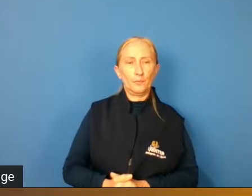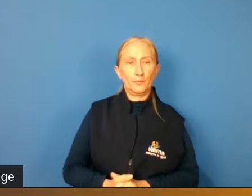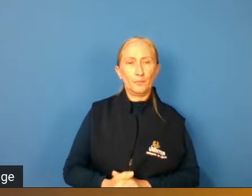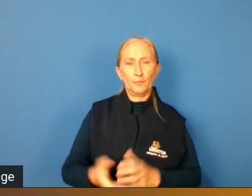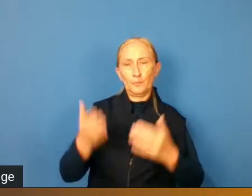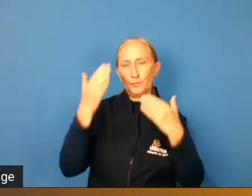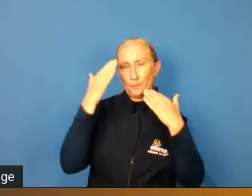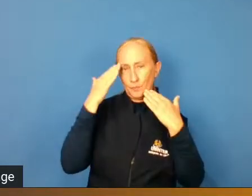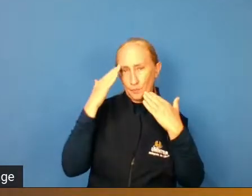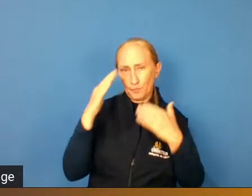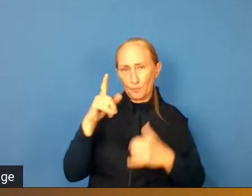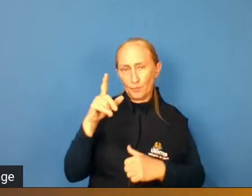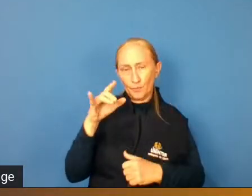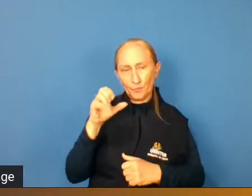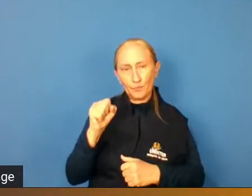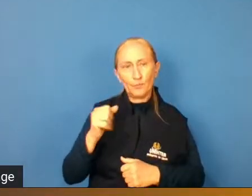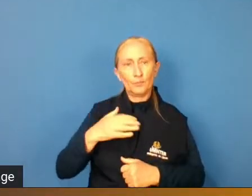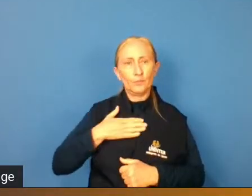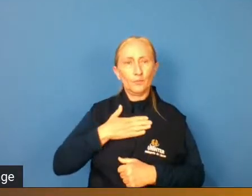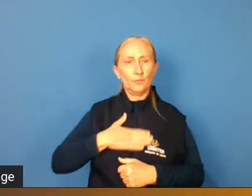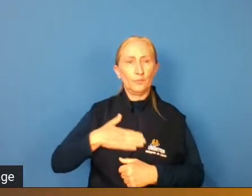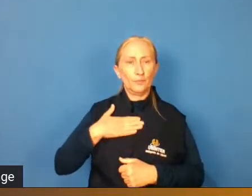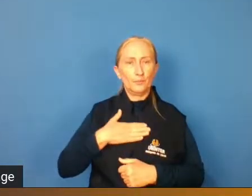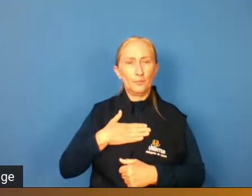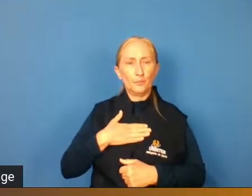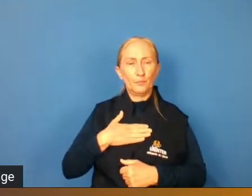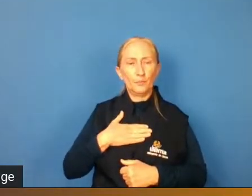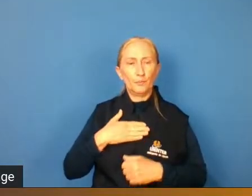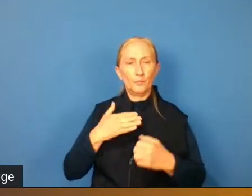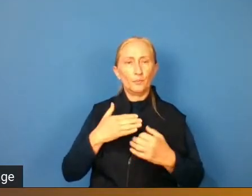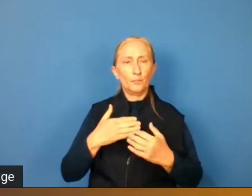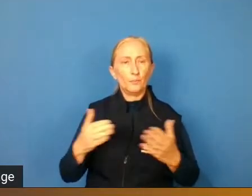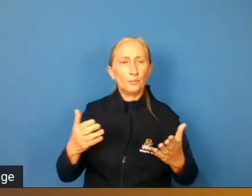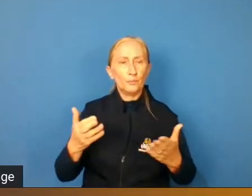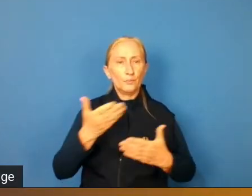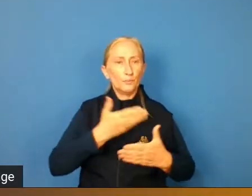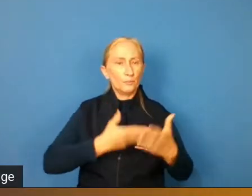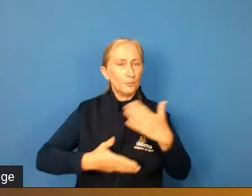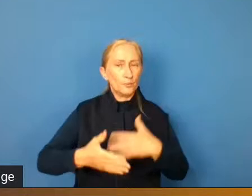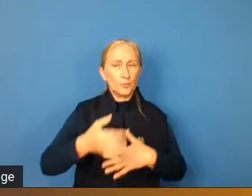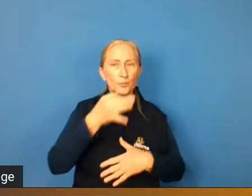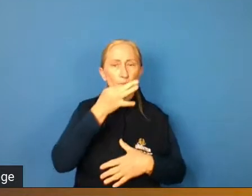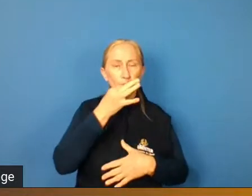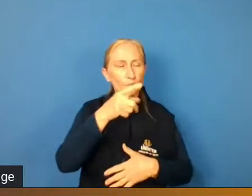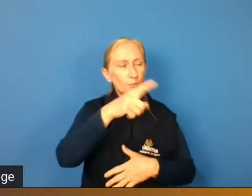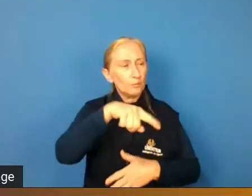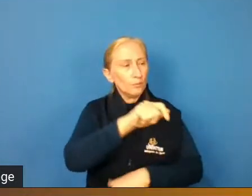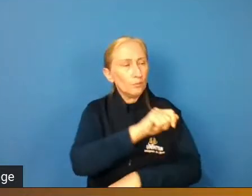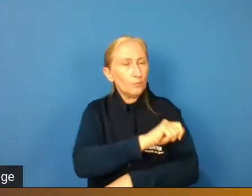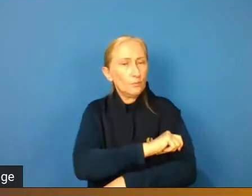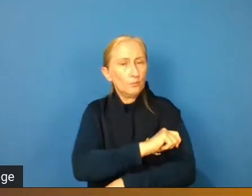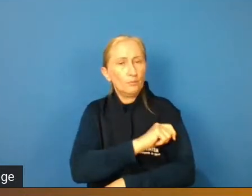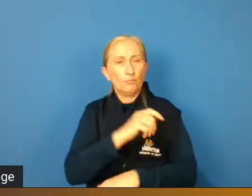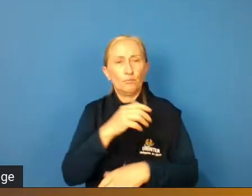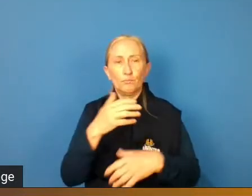Obrigado, Lucas. Eu gostaria de abrir para comentários, gostaria que os outros